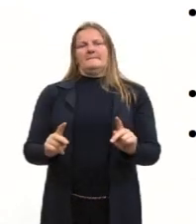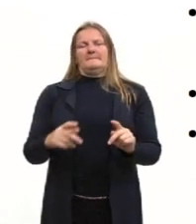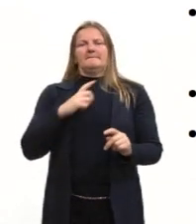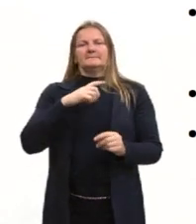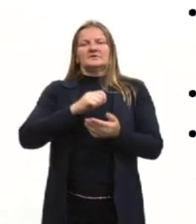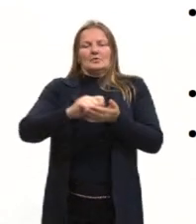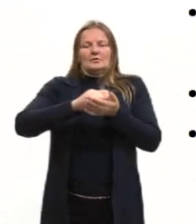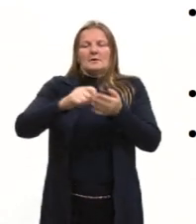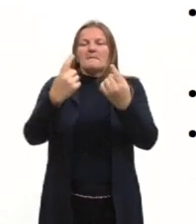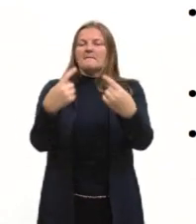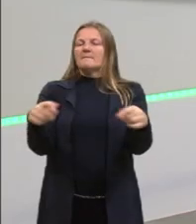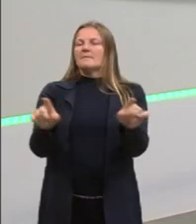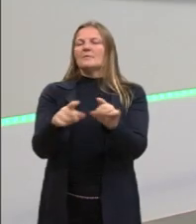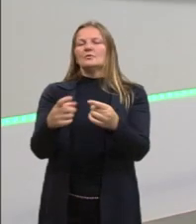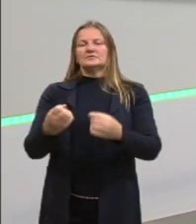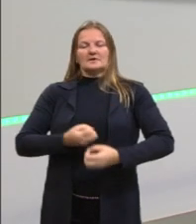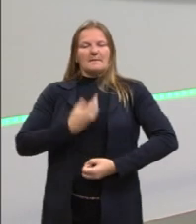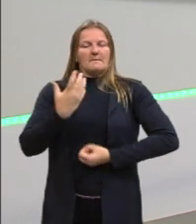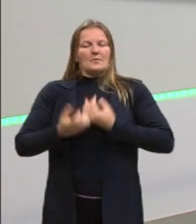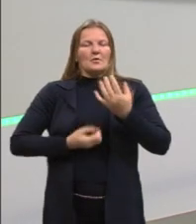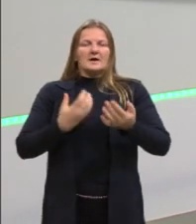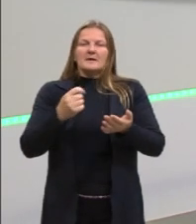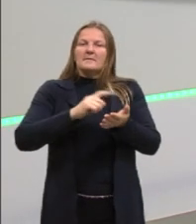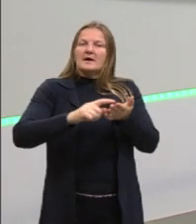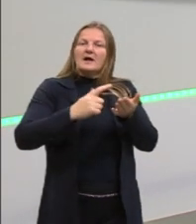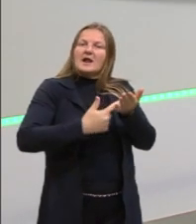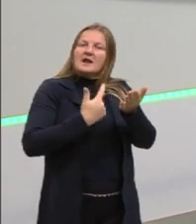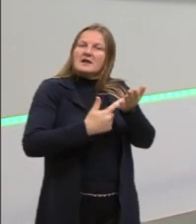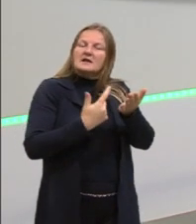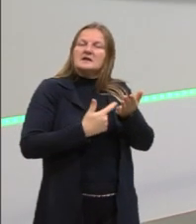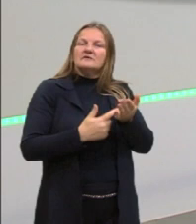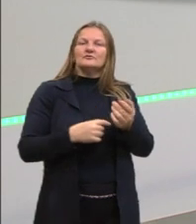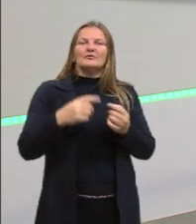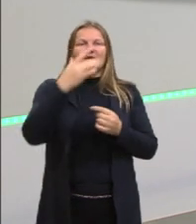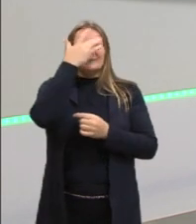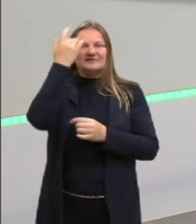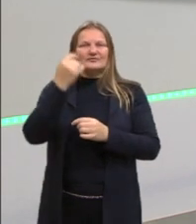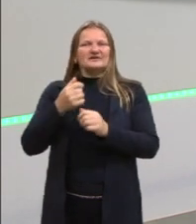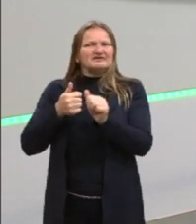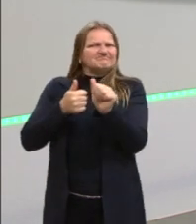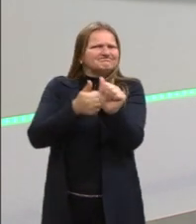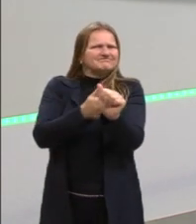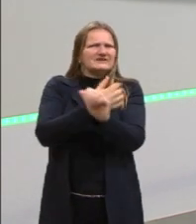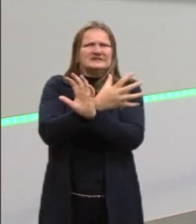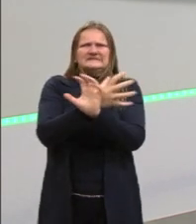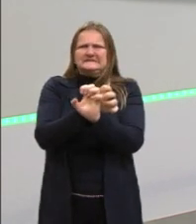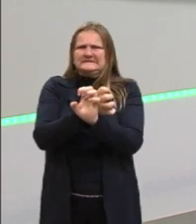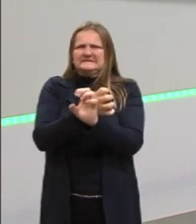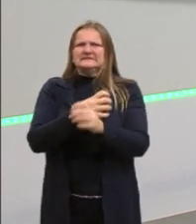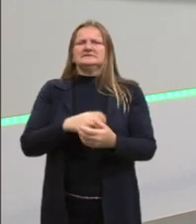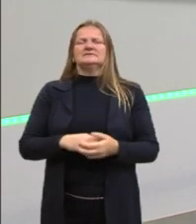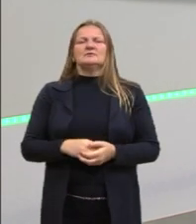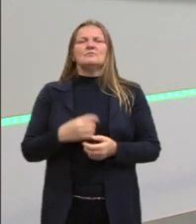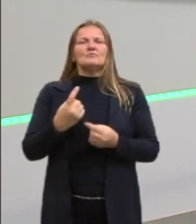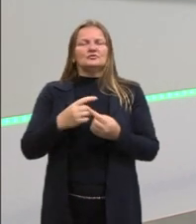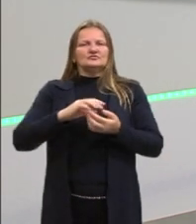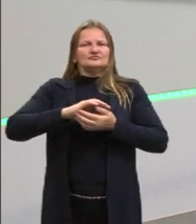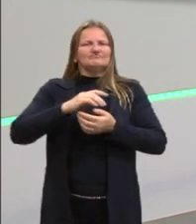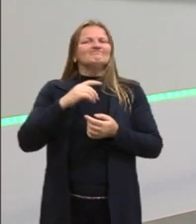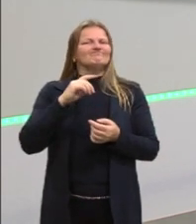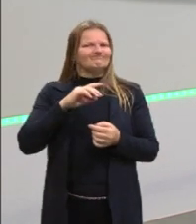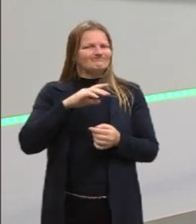só escrevia uma música, um poema, um livro contra a ditadura, e essas pessoas já eram perseguidas, já muitas sofriam tortura,